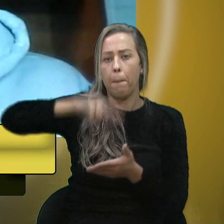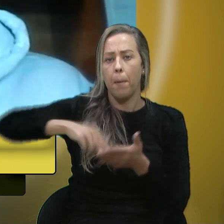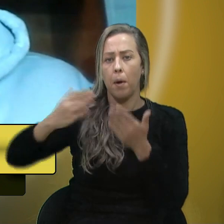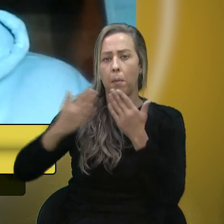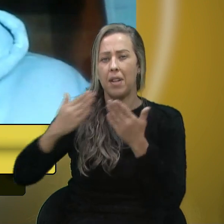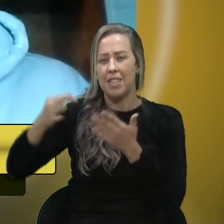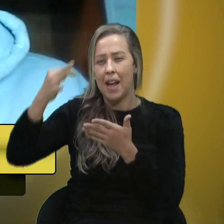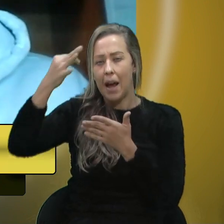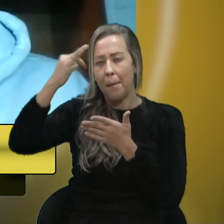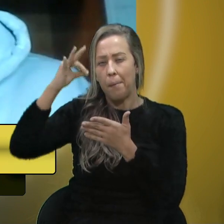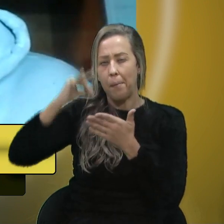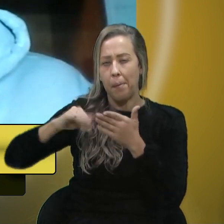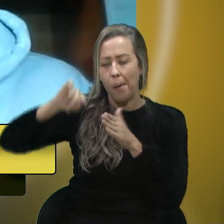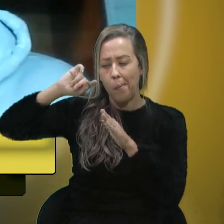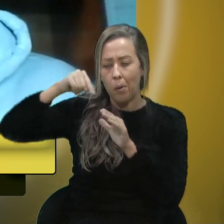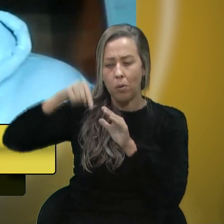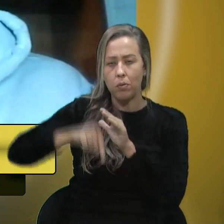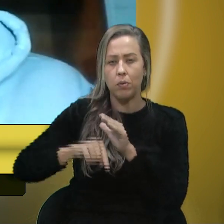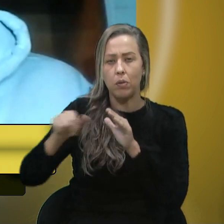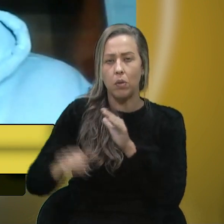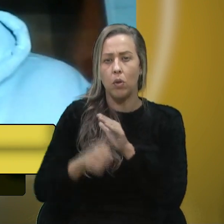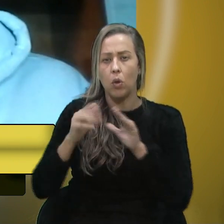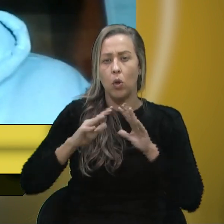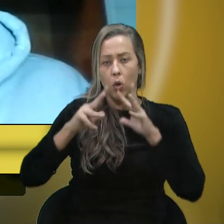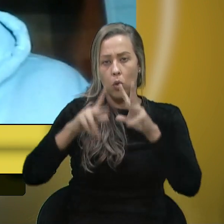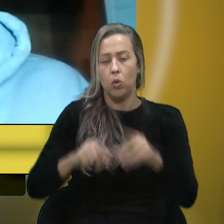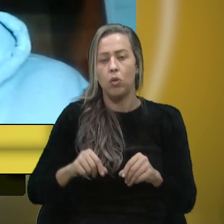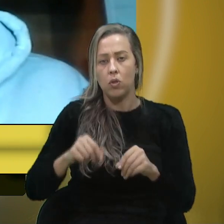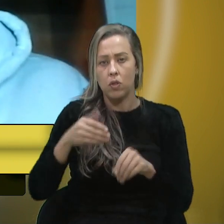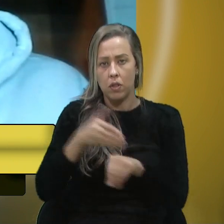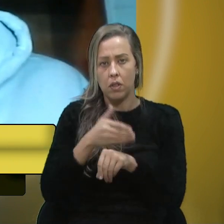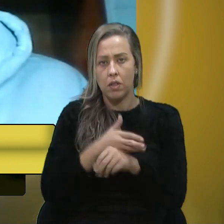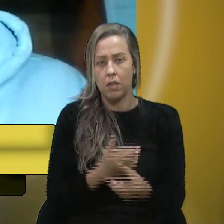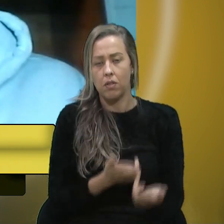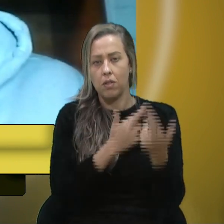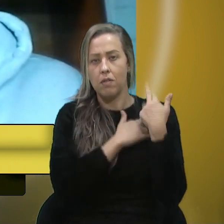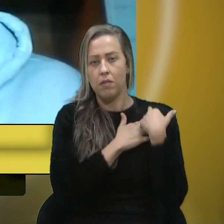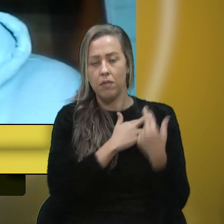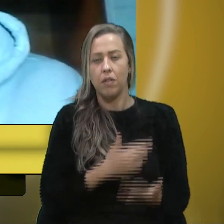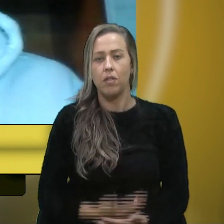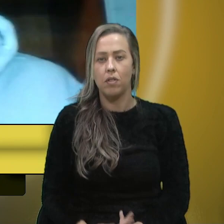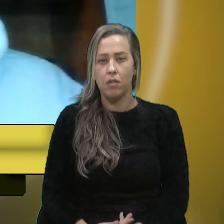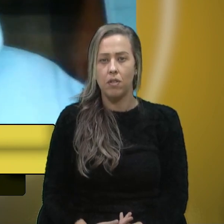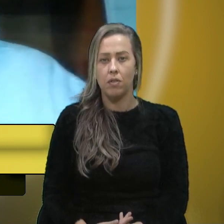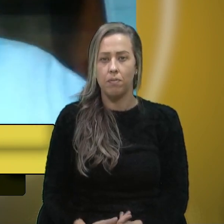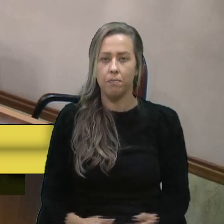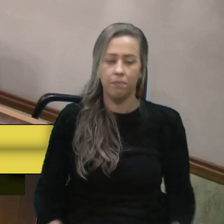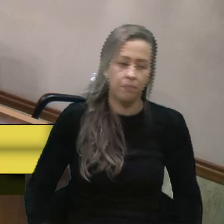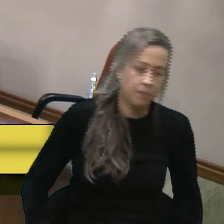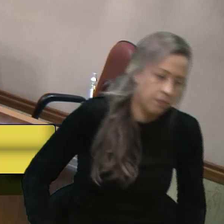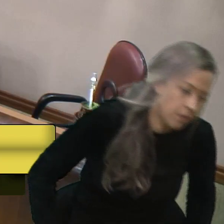criteriosa que envolve que envolva a todos os envolvidos obrigado senhor presidente próxima escrita vereadora e